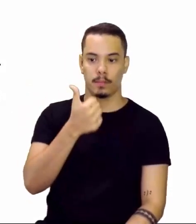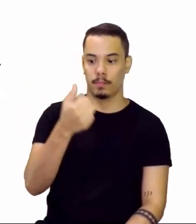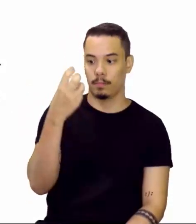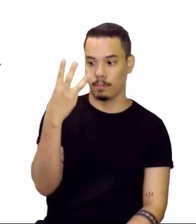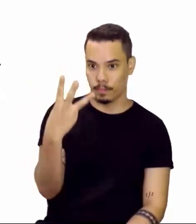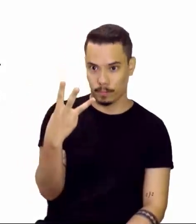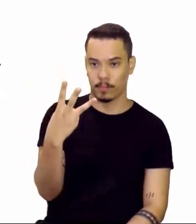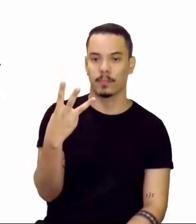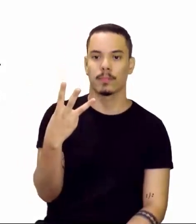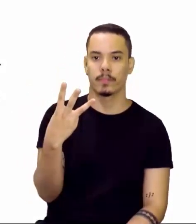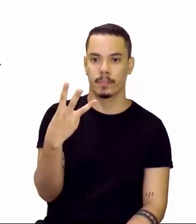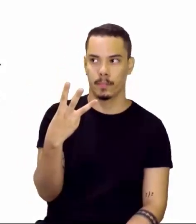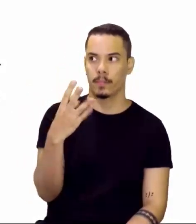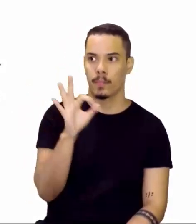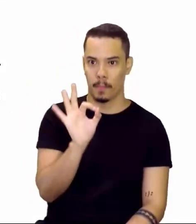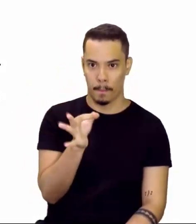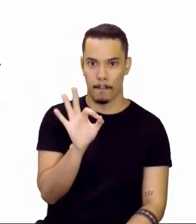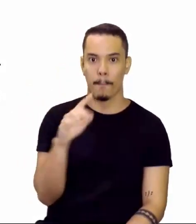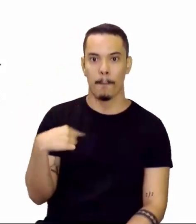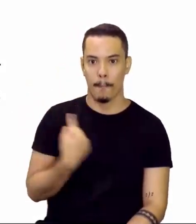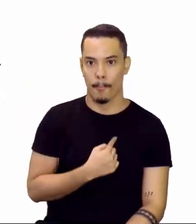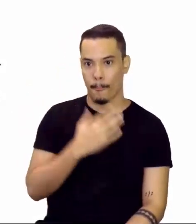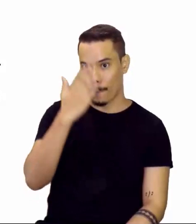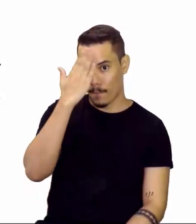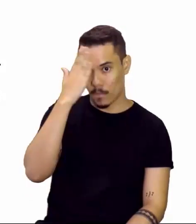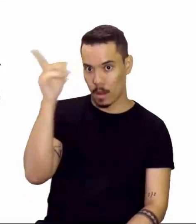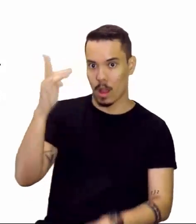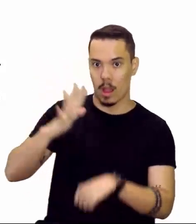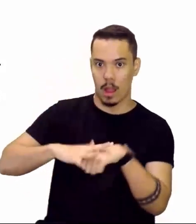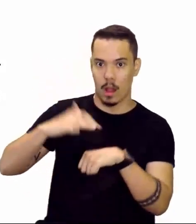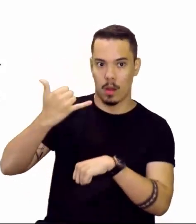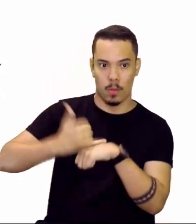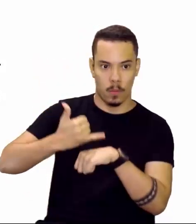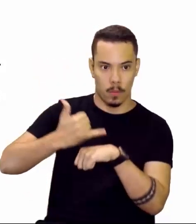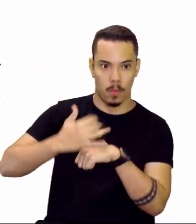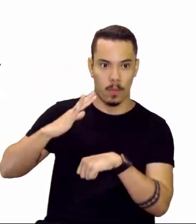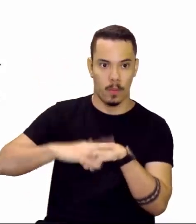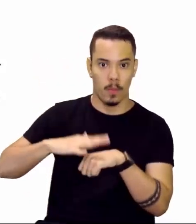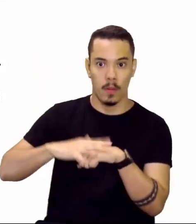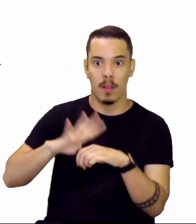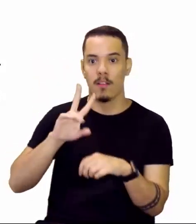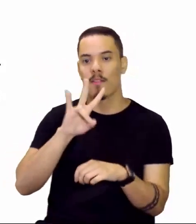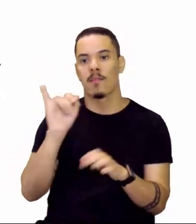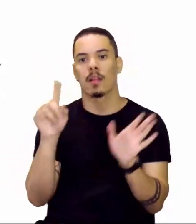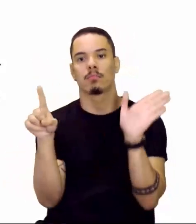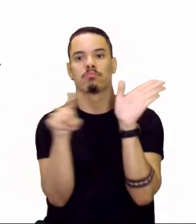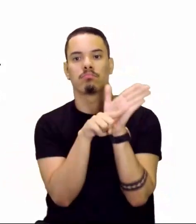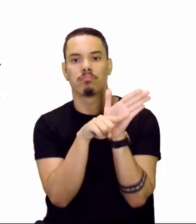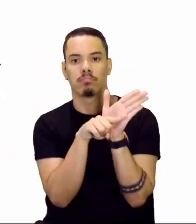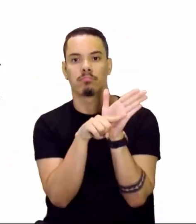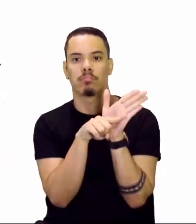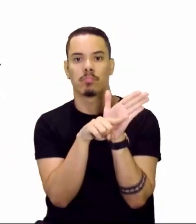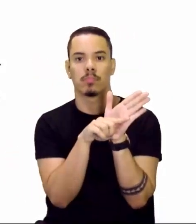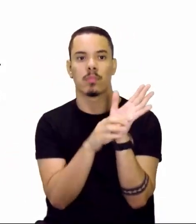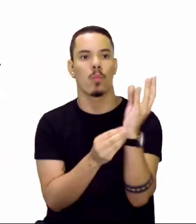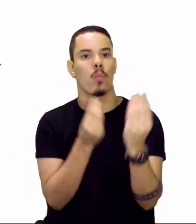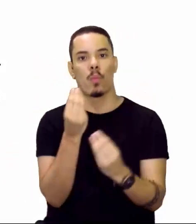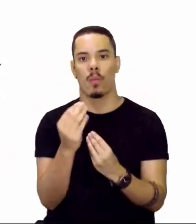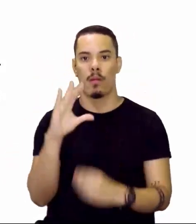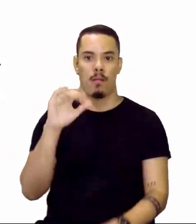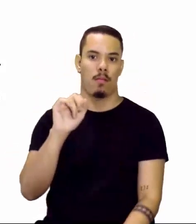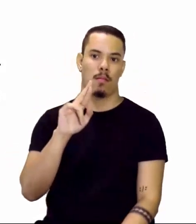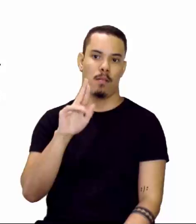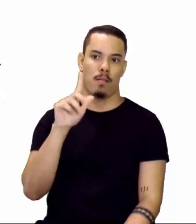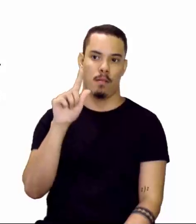que nesse caso aqui é 13, para o alumínio, e vai subtrair o valor da carga, que